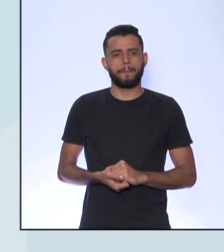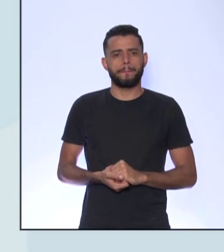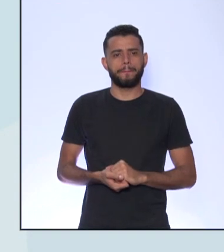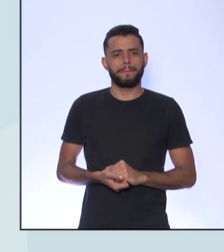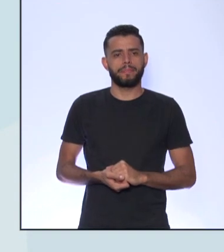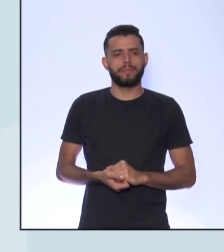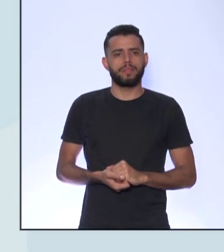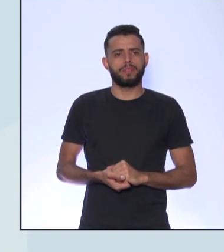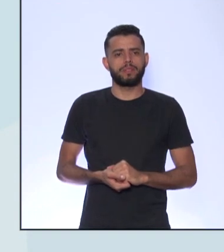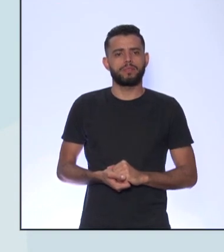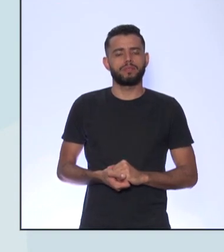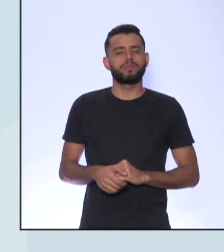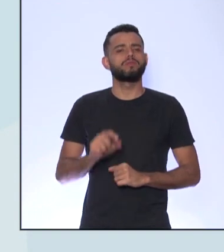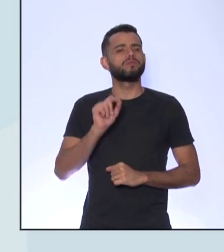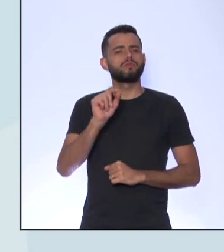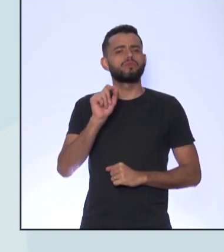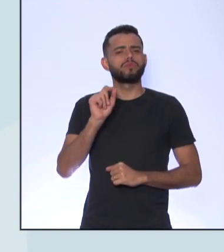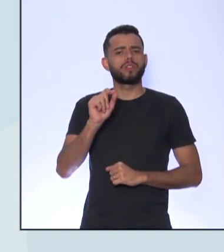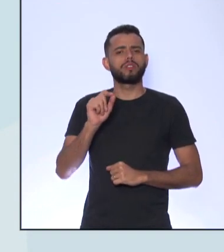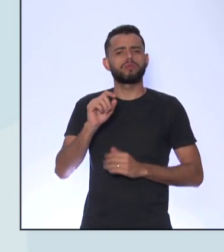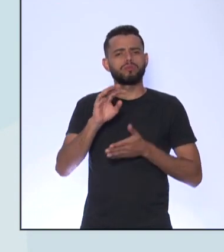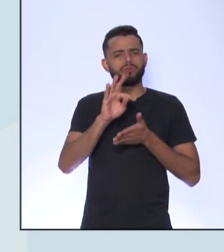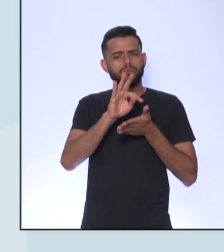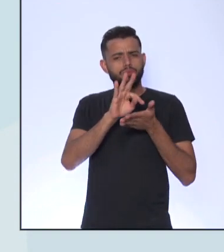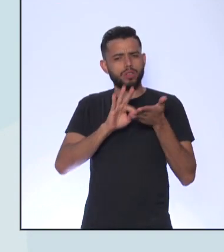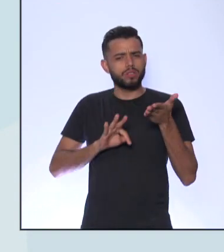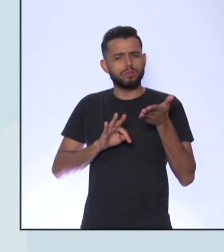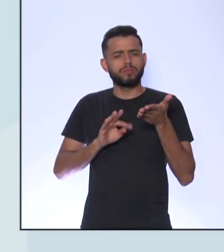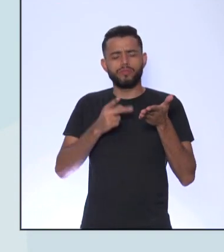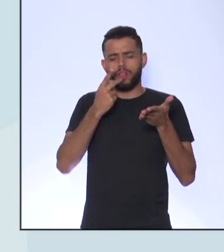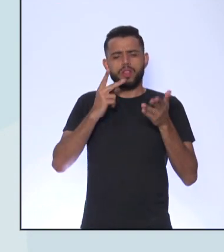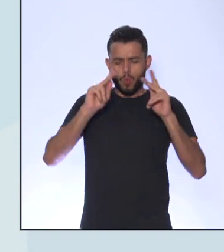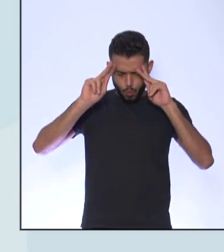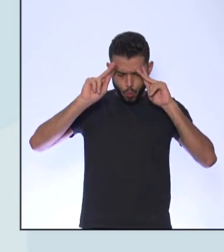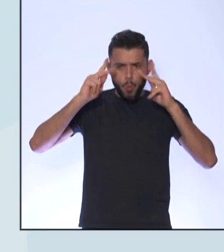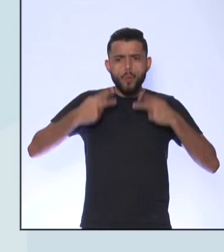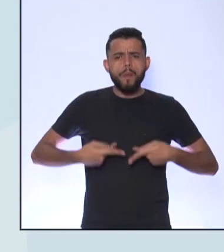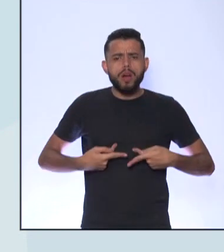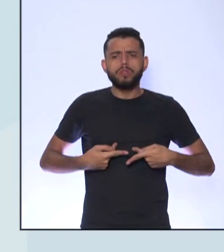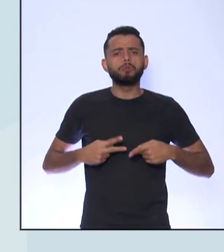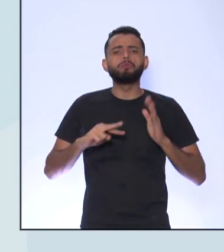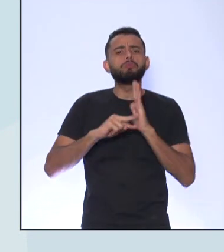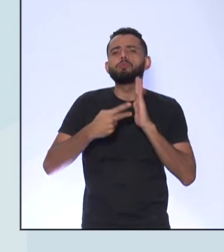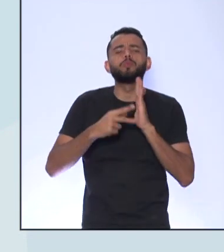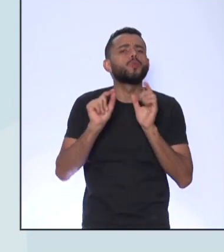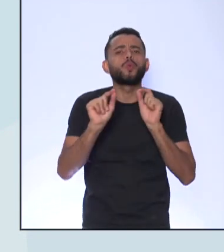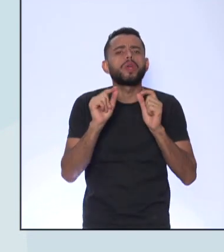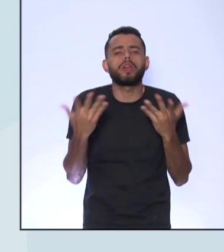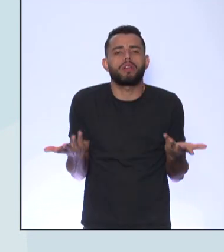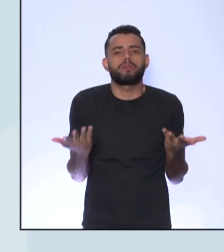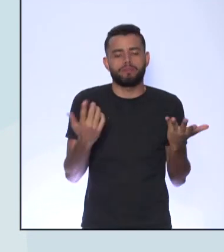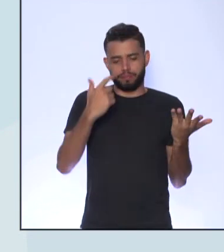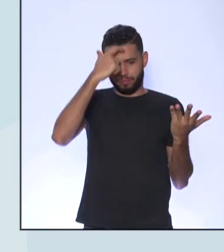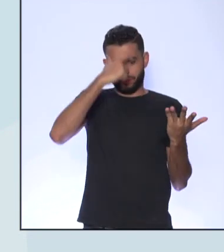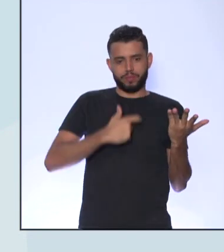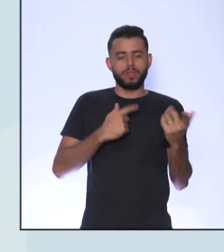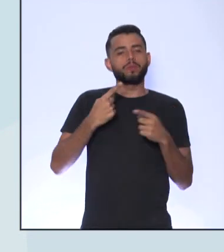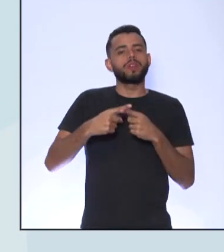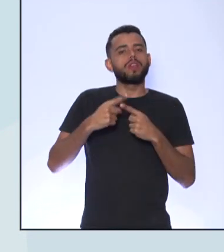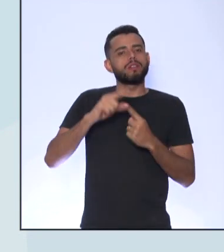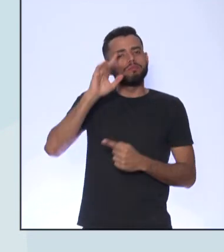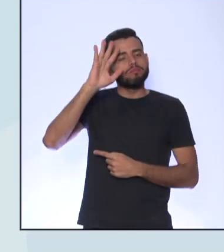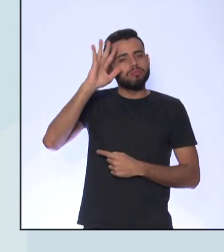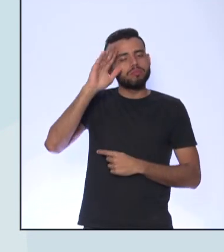gente refletir O que é o ser o ser humano O que é ser homem Porque mesmo com os ideais do iluminista